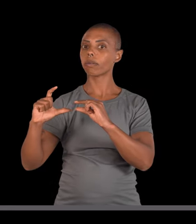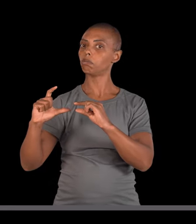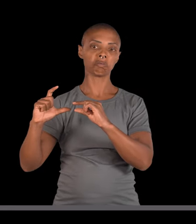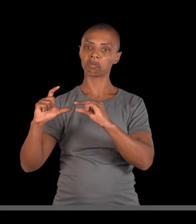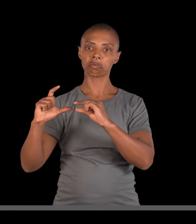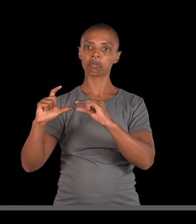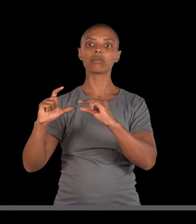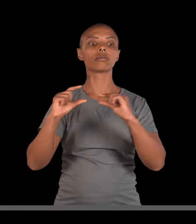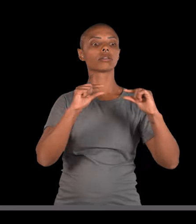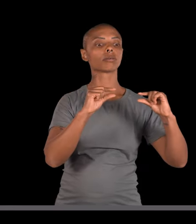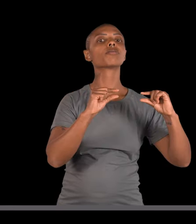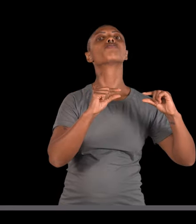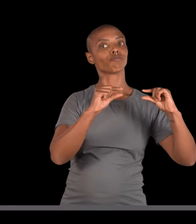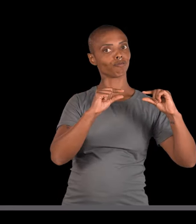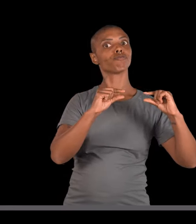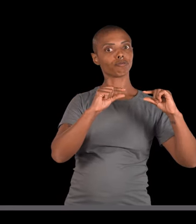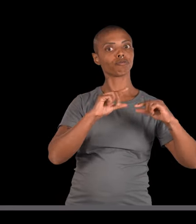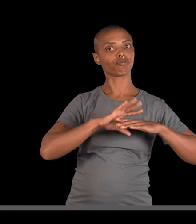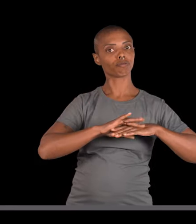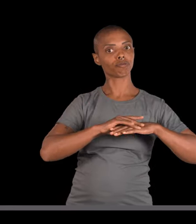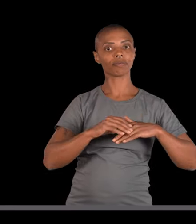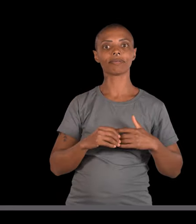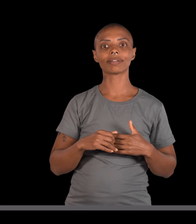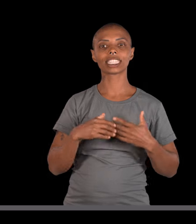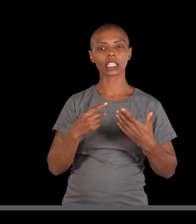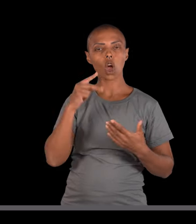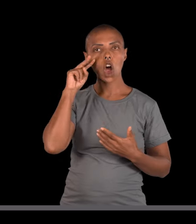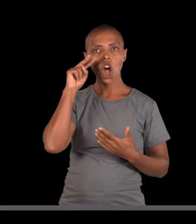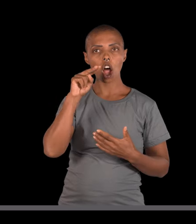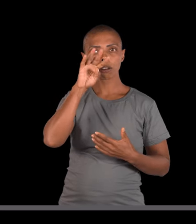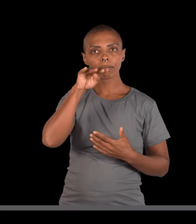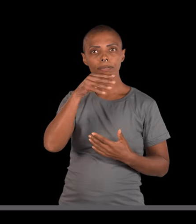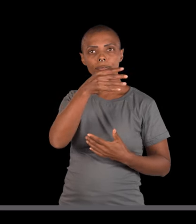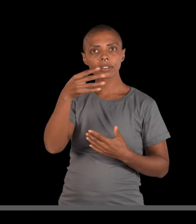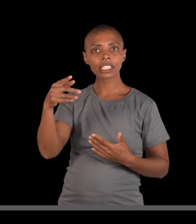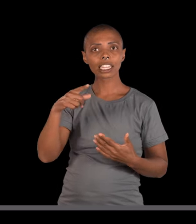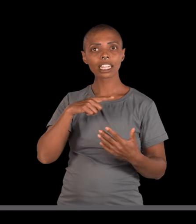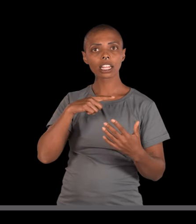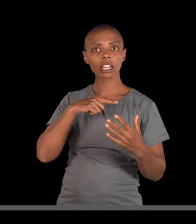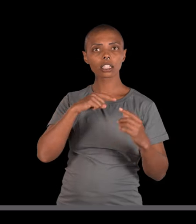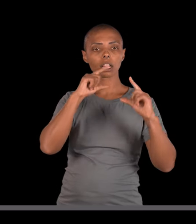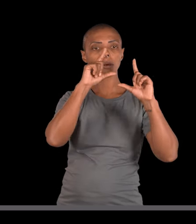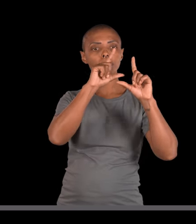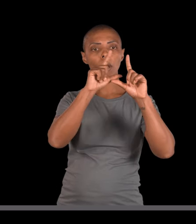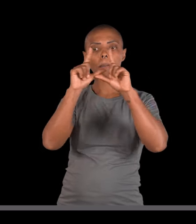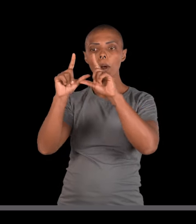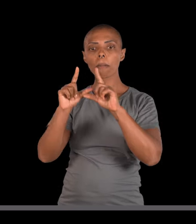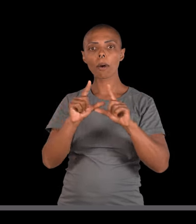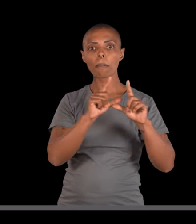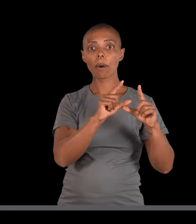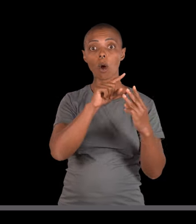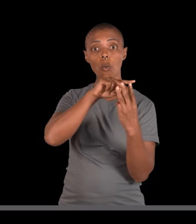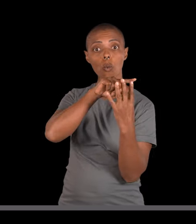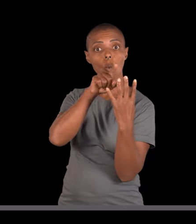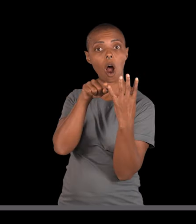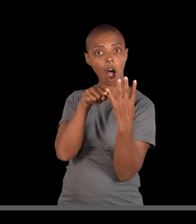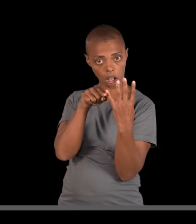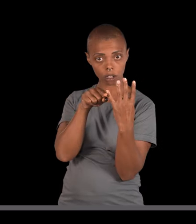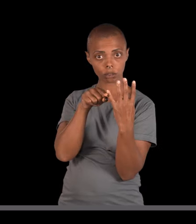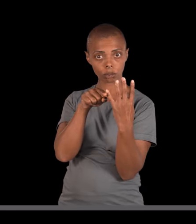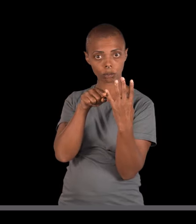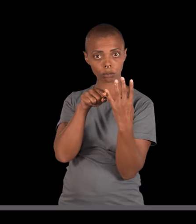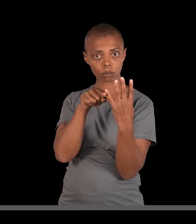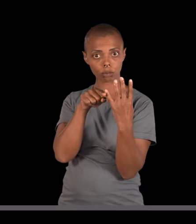Tem. Esse tem? Não. Esse aqui tem? Tem. Olha só, o quadro de pinê ele possui quatro